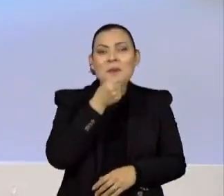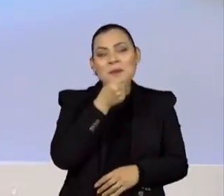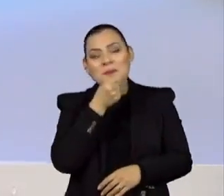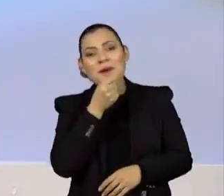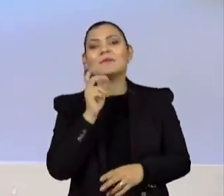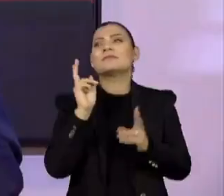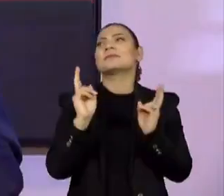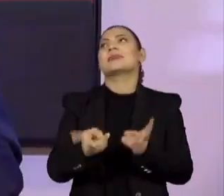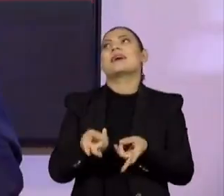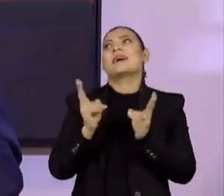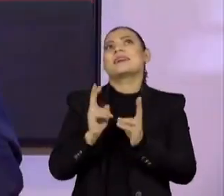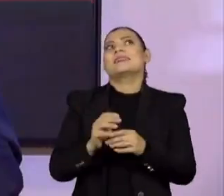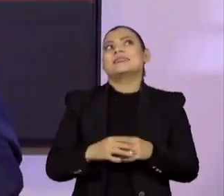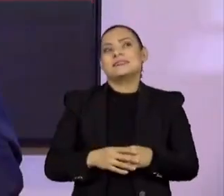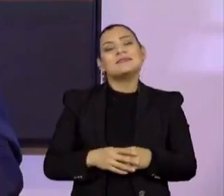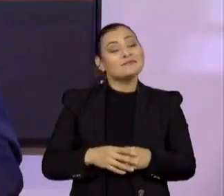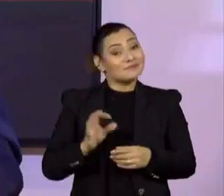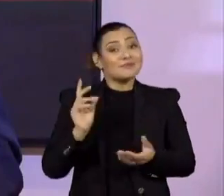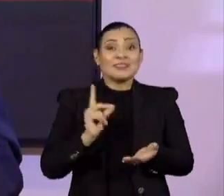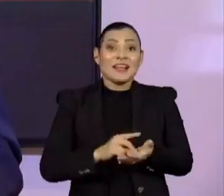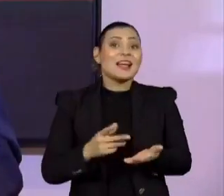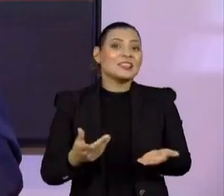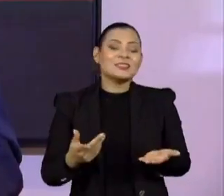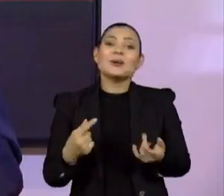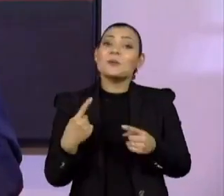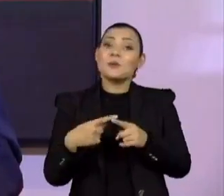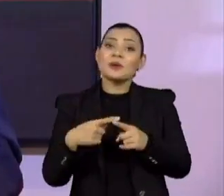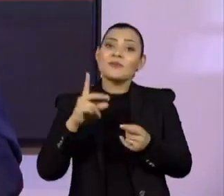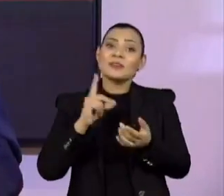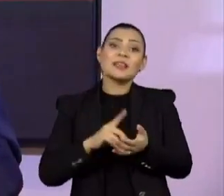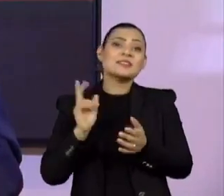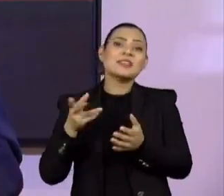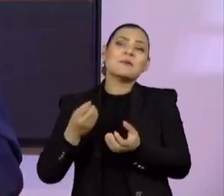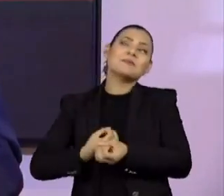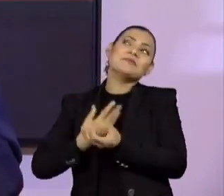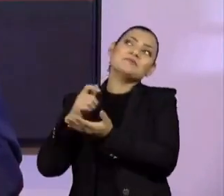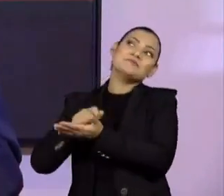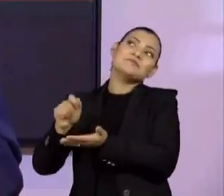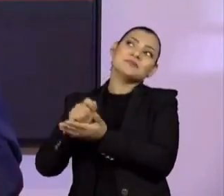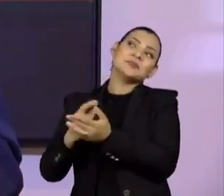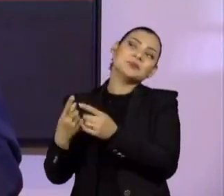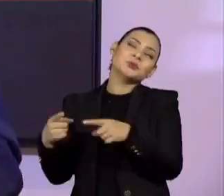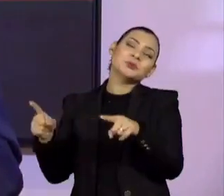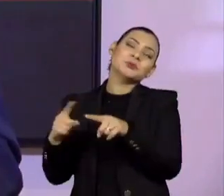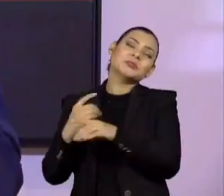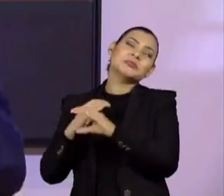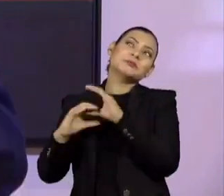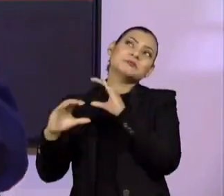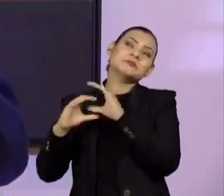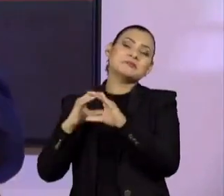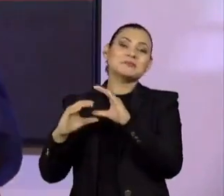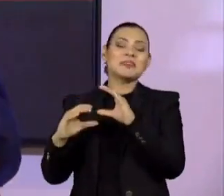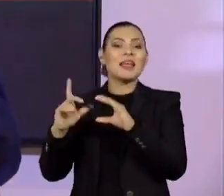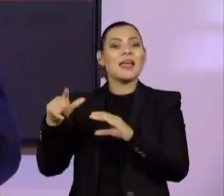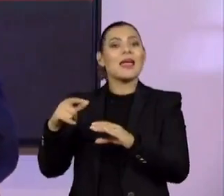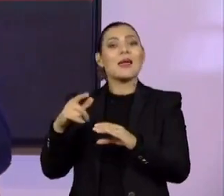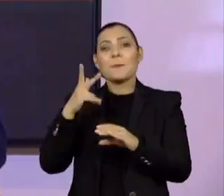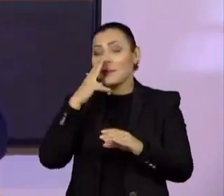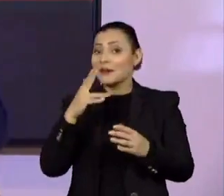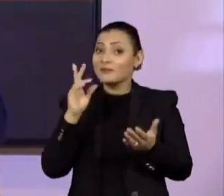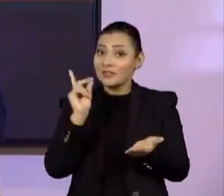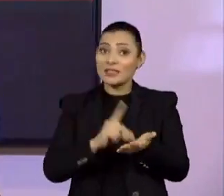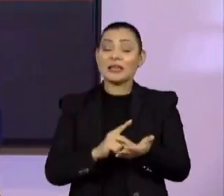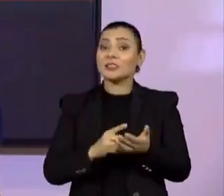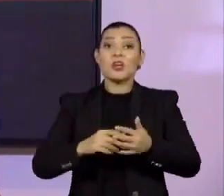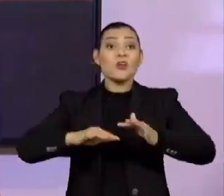nosso livro? A complicada, é agonizante, assim como a composição, é uma coisa torturante.